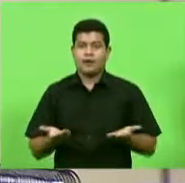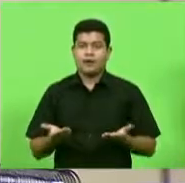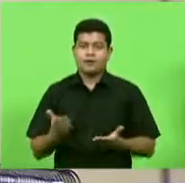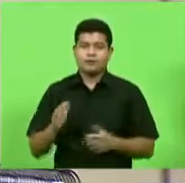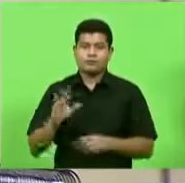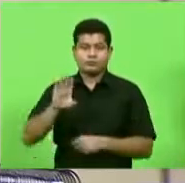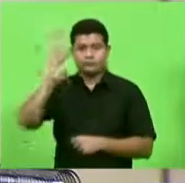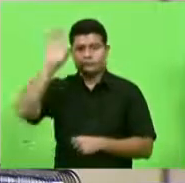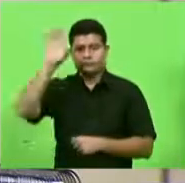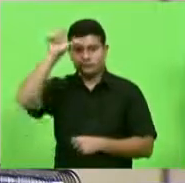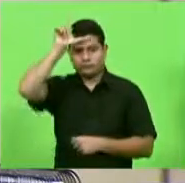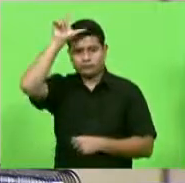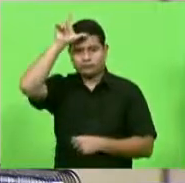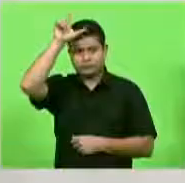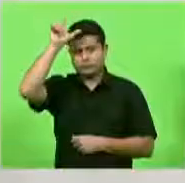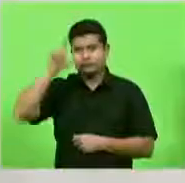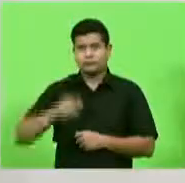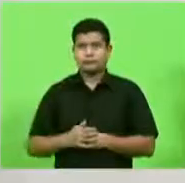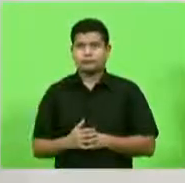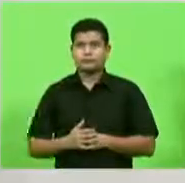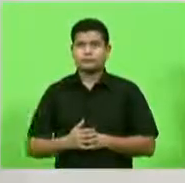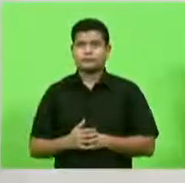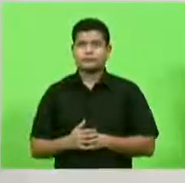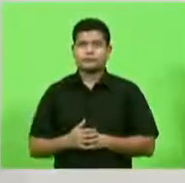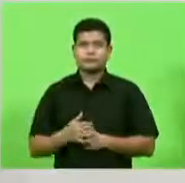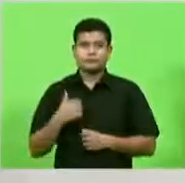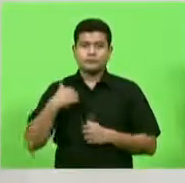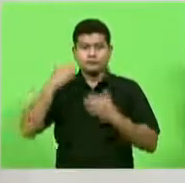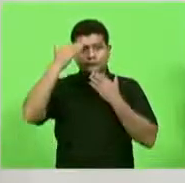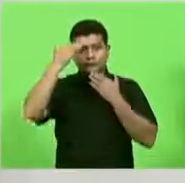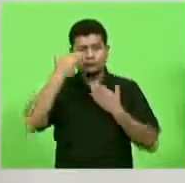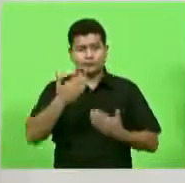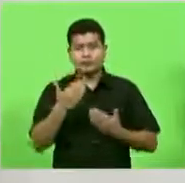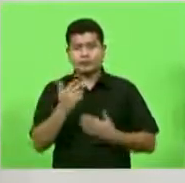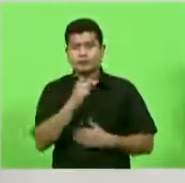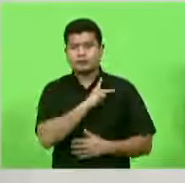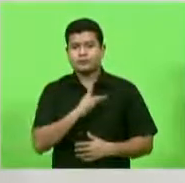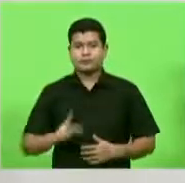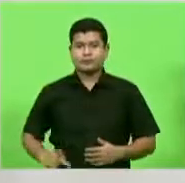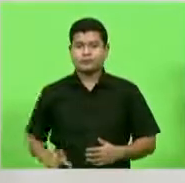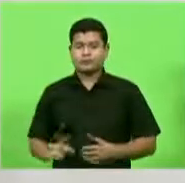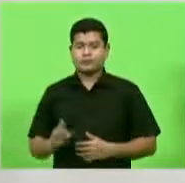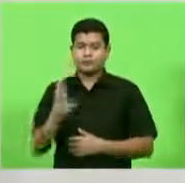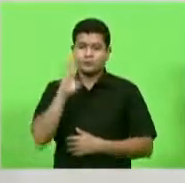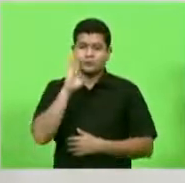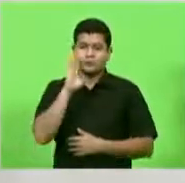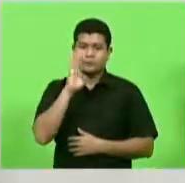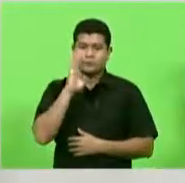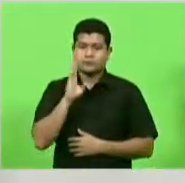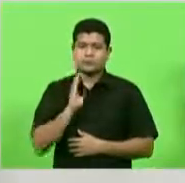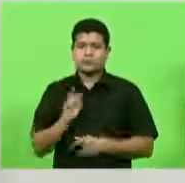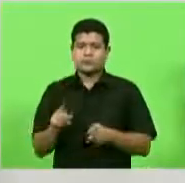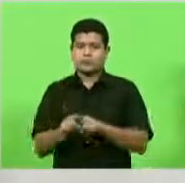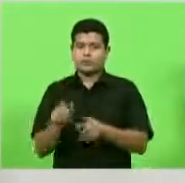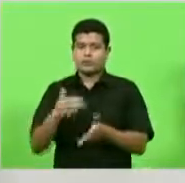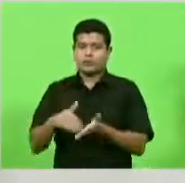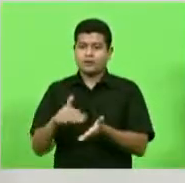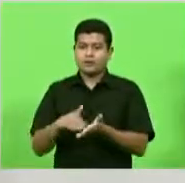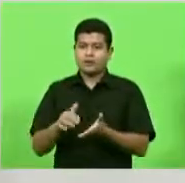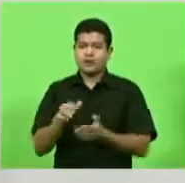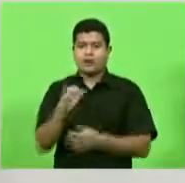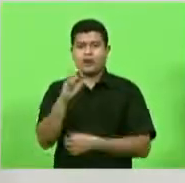Lima, 10 minutos, Sargento. Muito obrigado, senhor presidente, presidente de exercício, deputado Nilson Berlanda, secretário, deputado Alba,